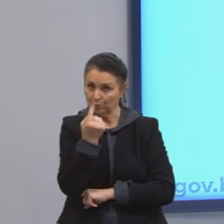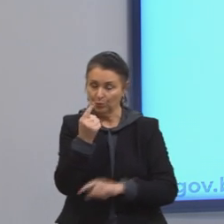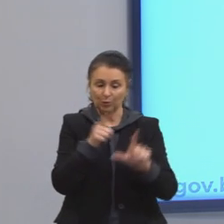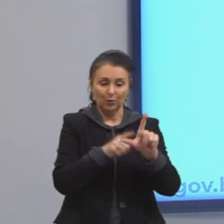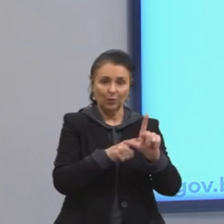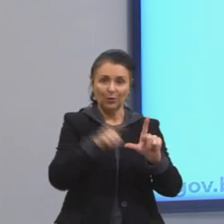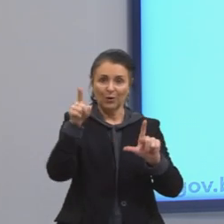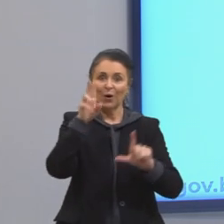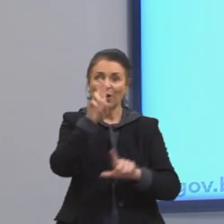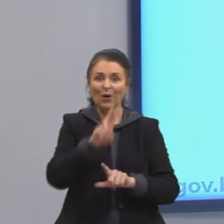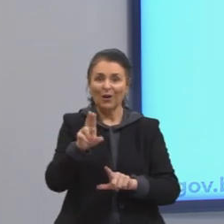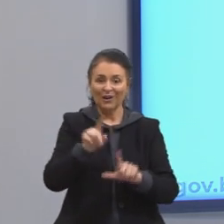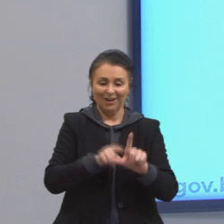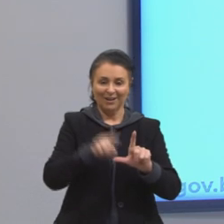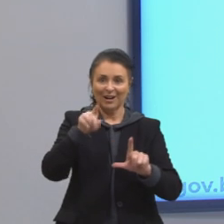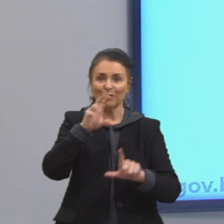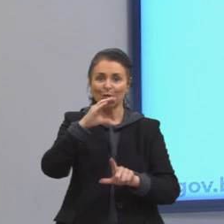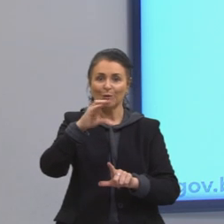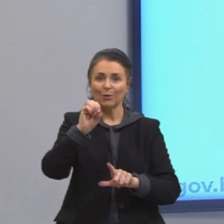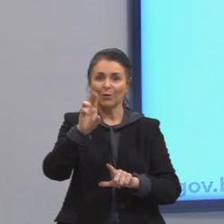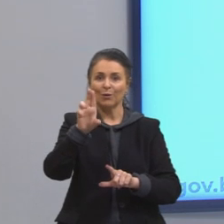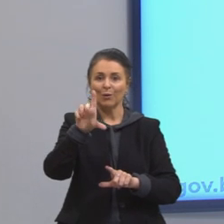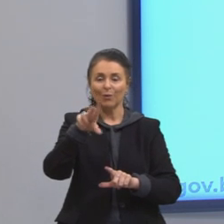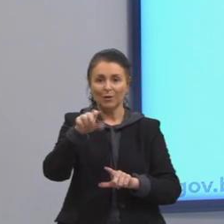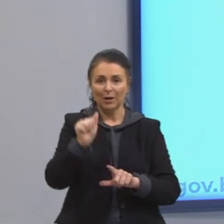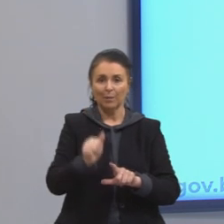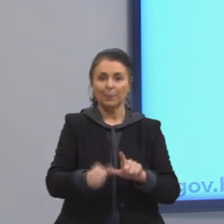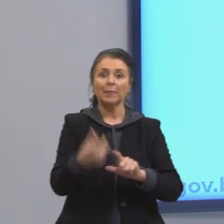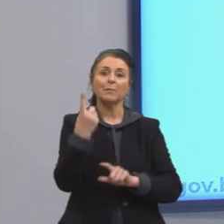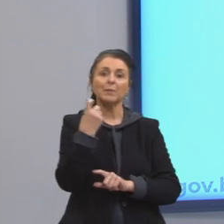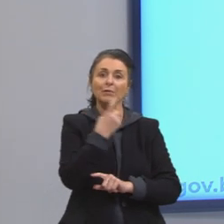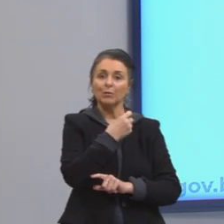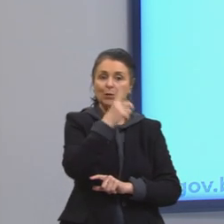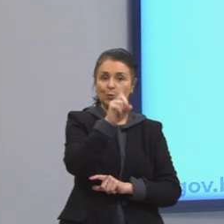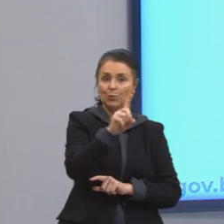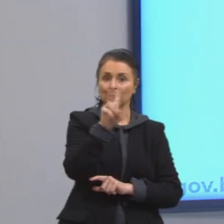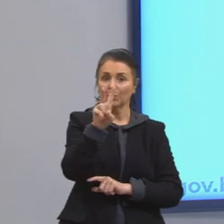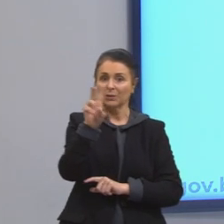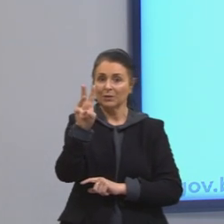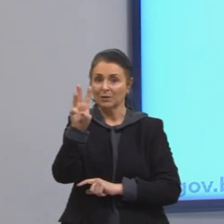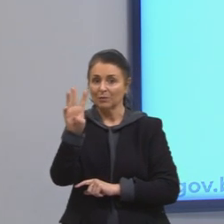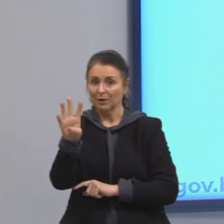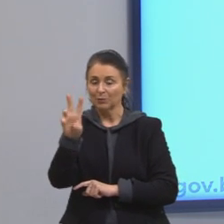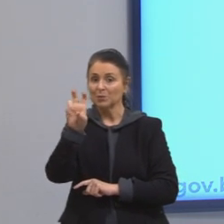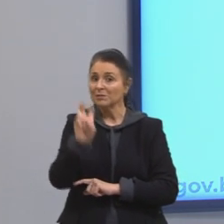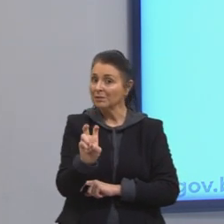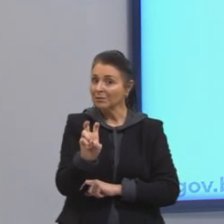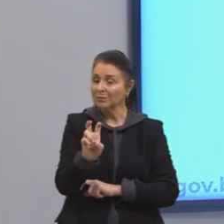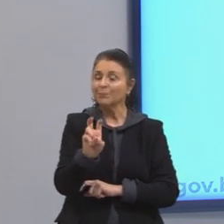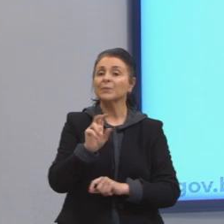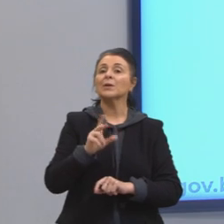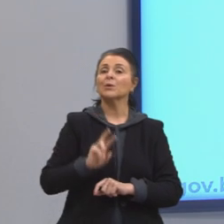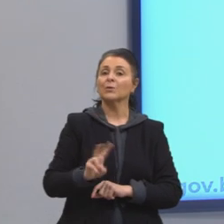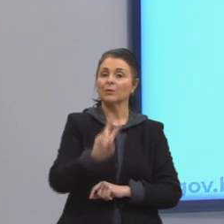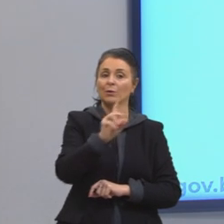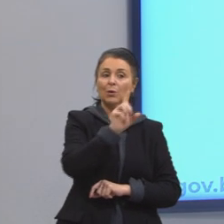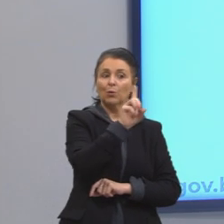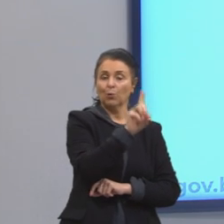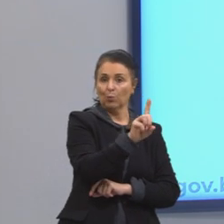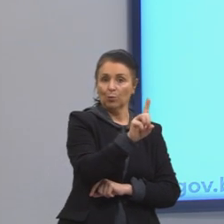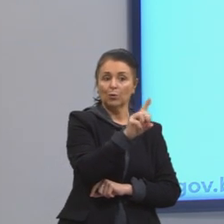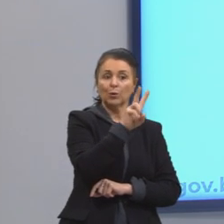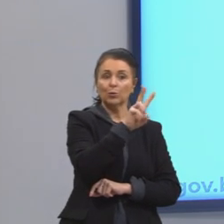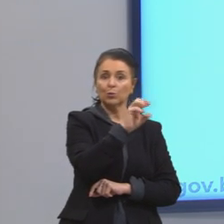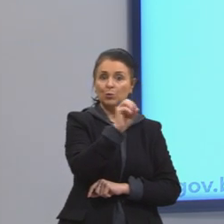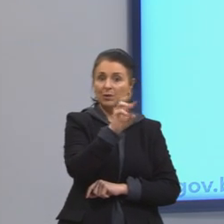colunas. Então, nós temos perfume 1, 2, 3, 4 e 5, com os valores. Perfume 1, R$ 200